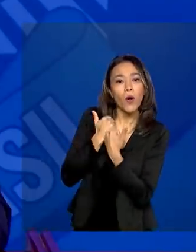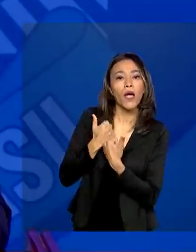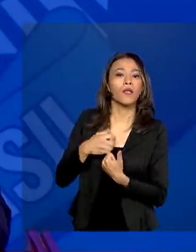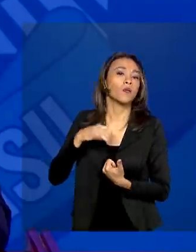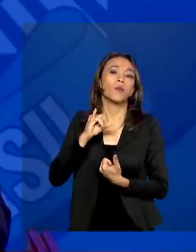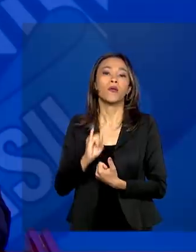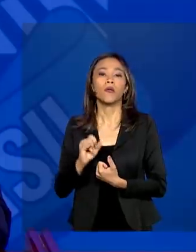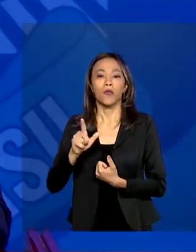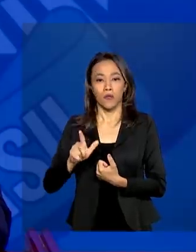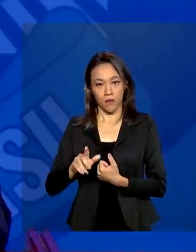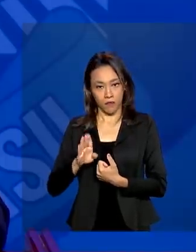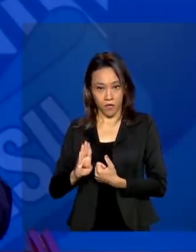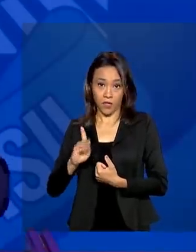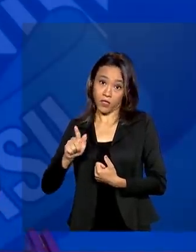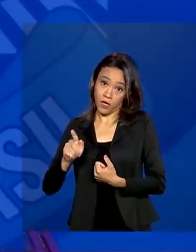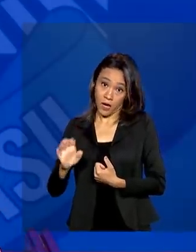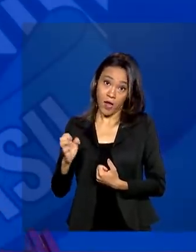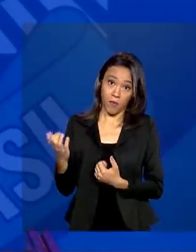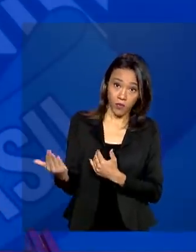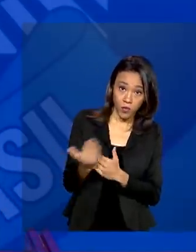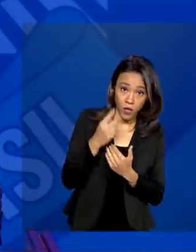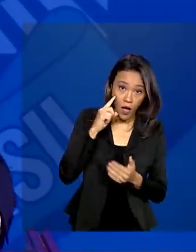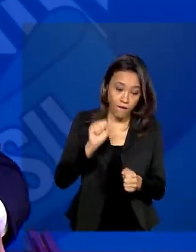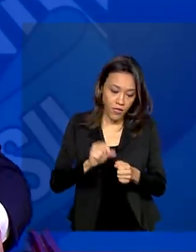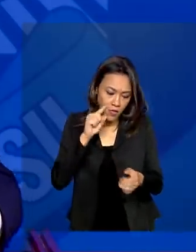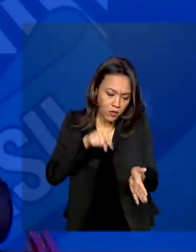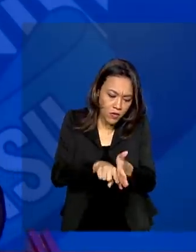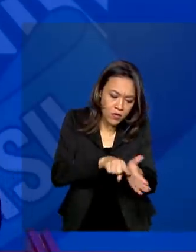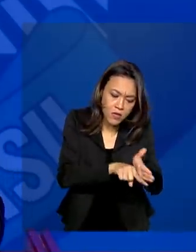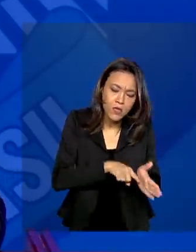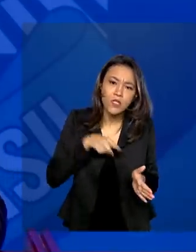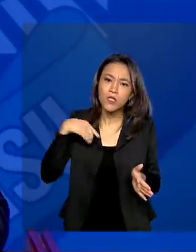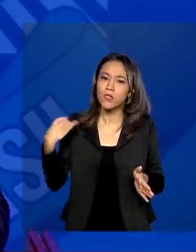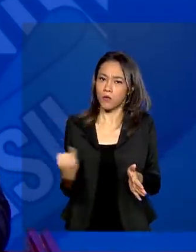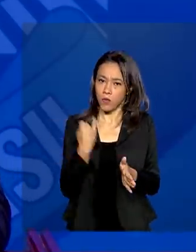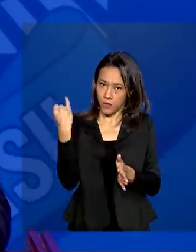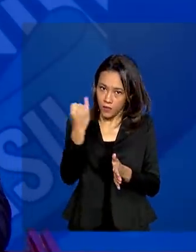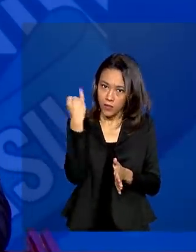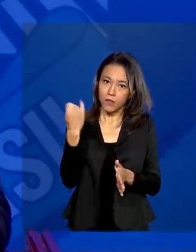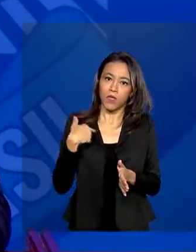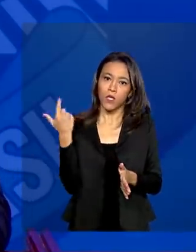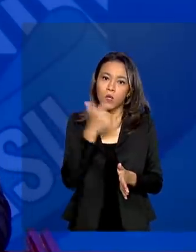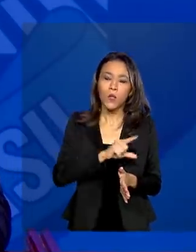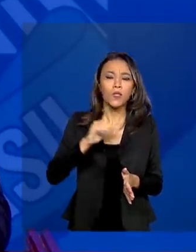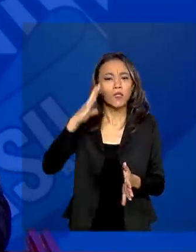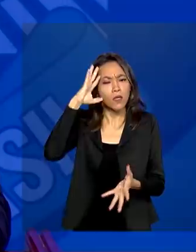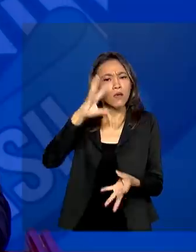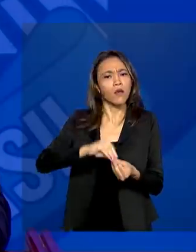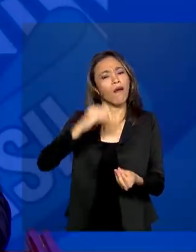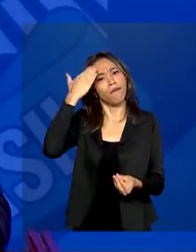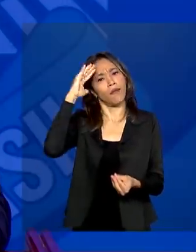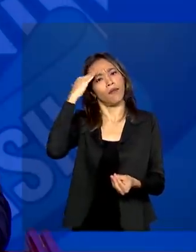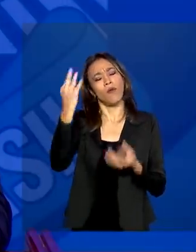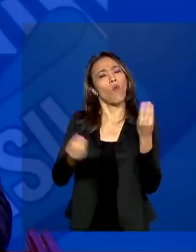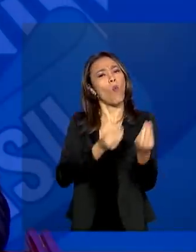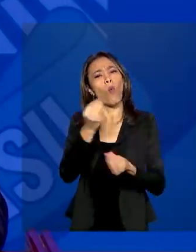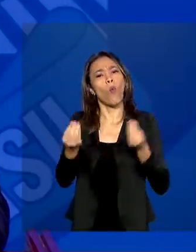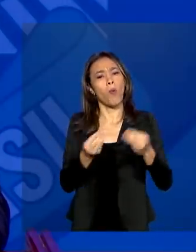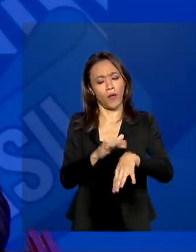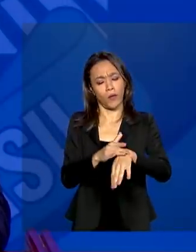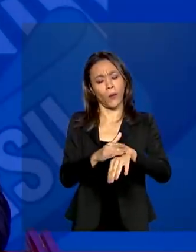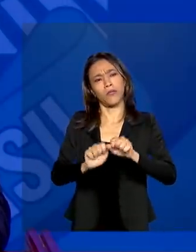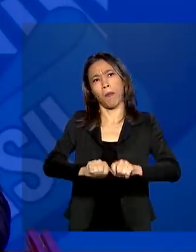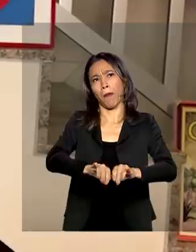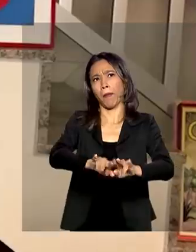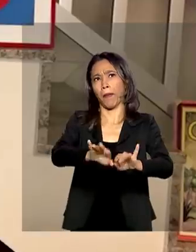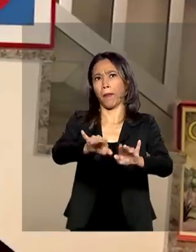realizar os testes. Isso é uma coisa importante. Isso é uma metodologia sólida para que a gente consiga entender a doença no Brasil, como ela está